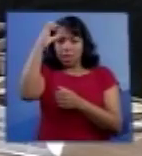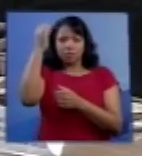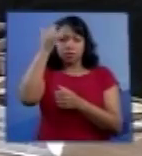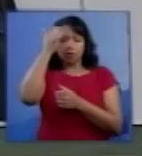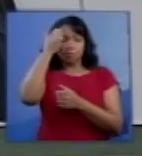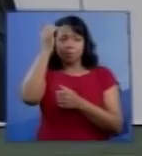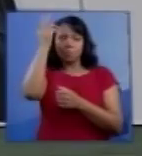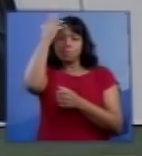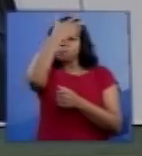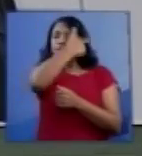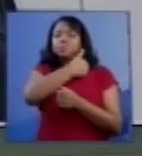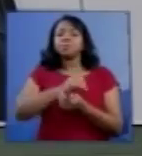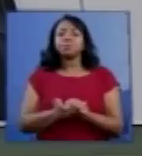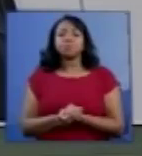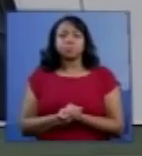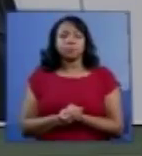assim,